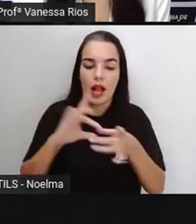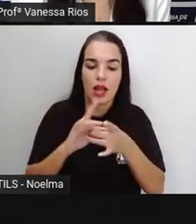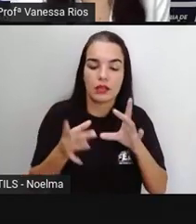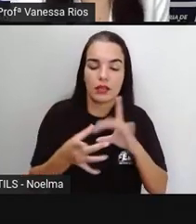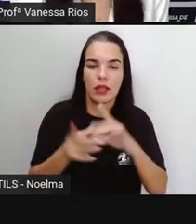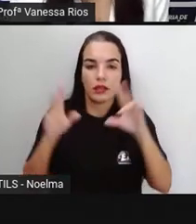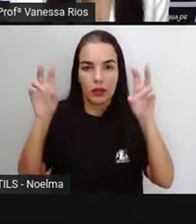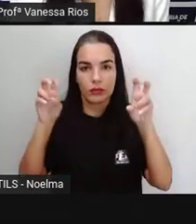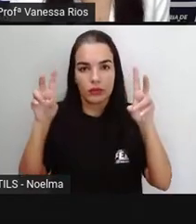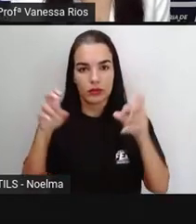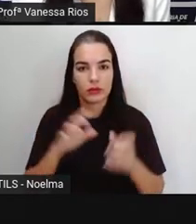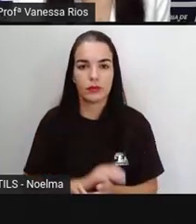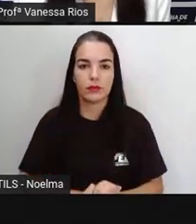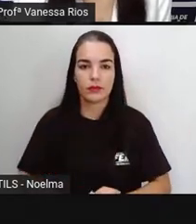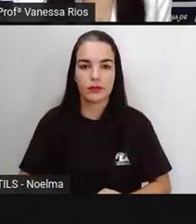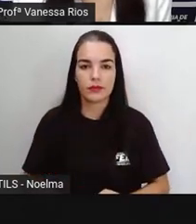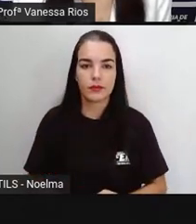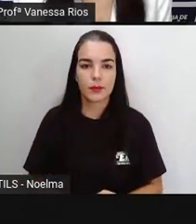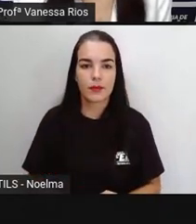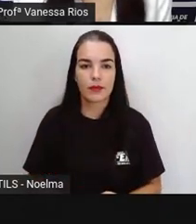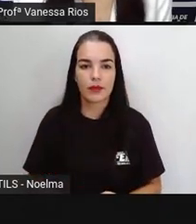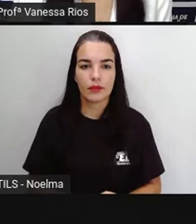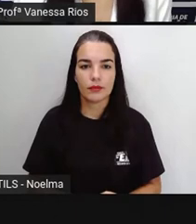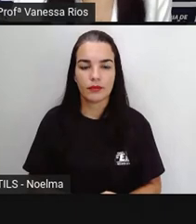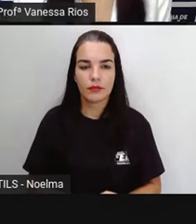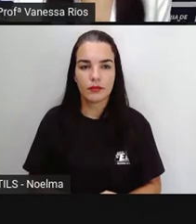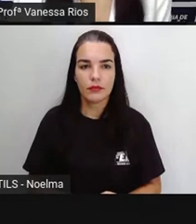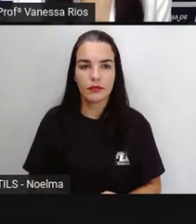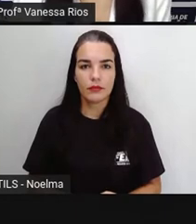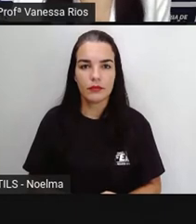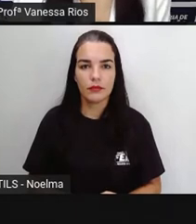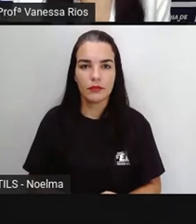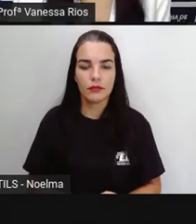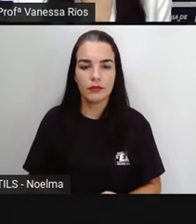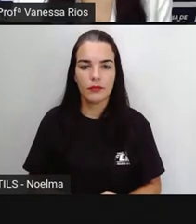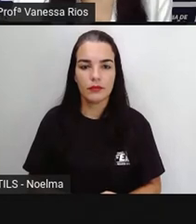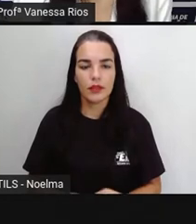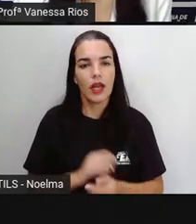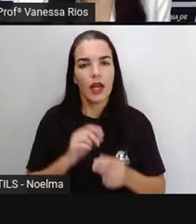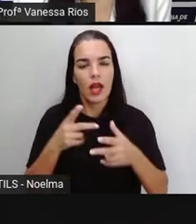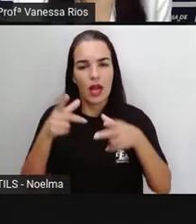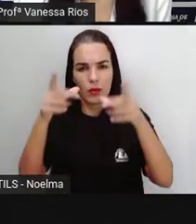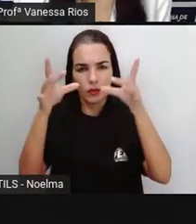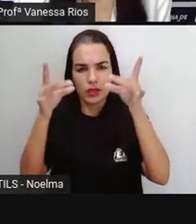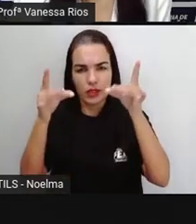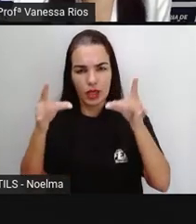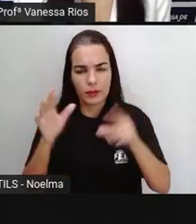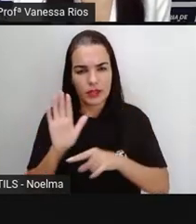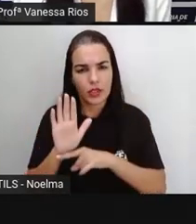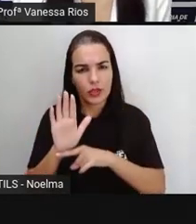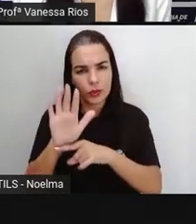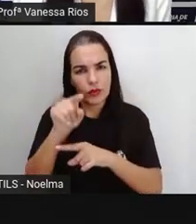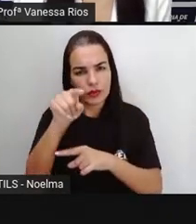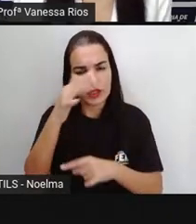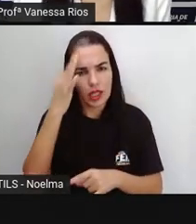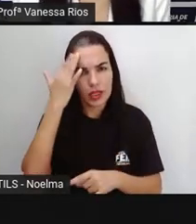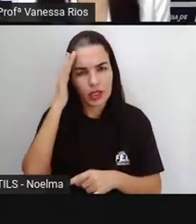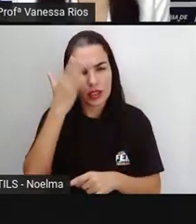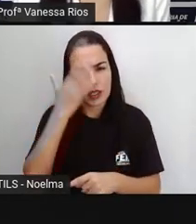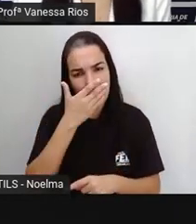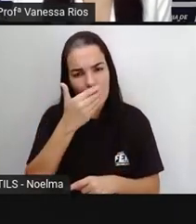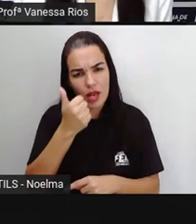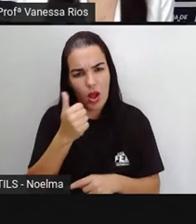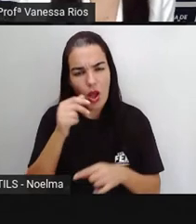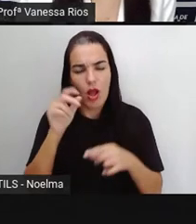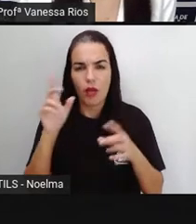tratado no texto. Eles ajudaram a entender melhor o tema da reportagem? Ajudam,